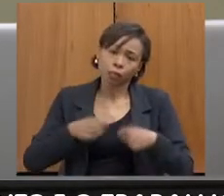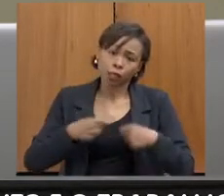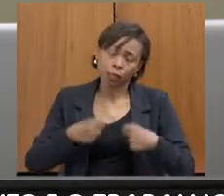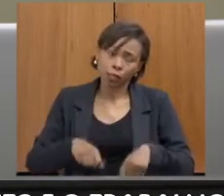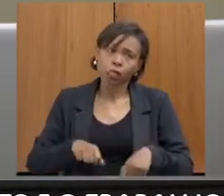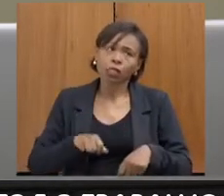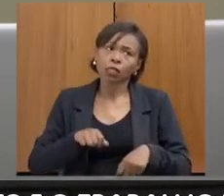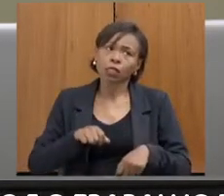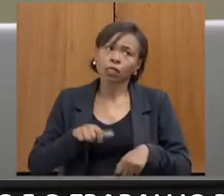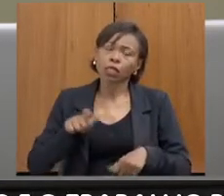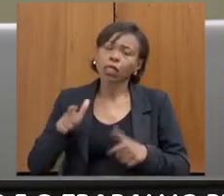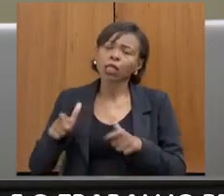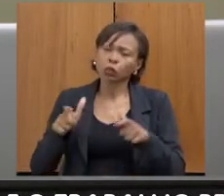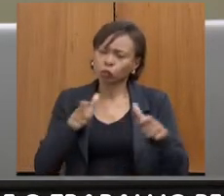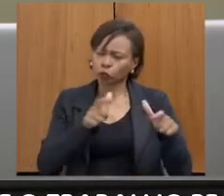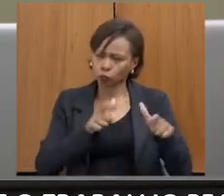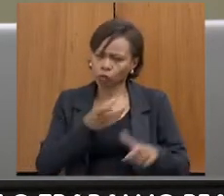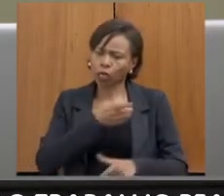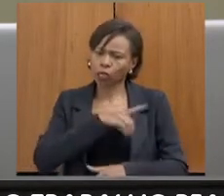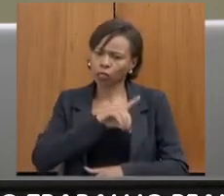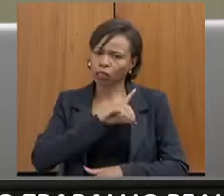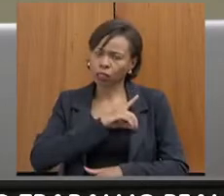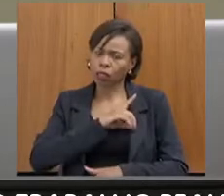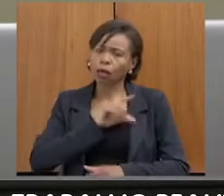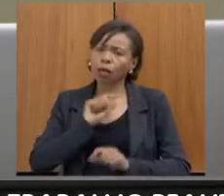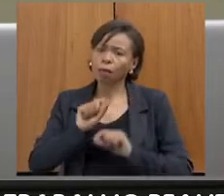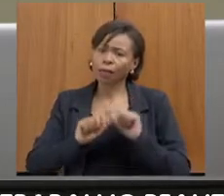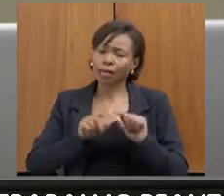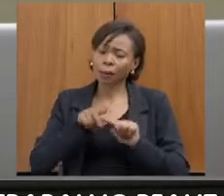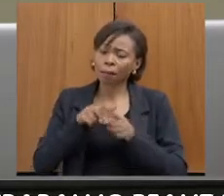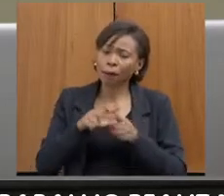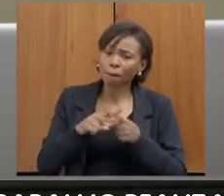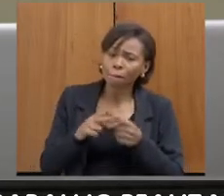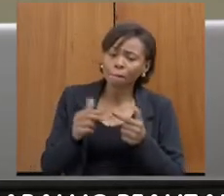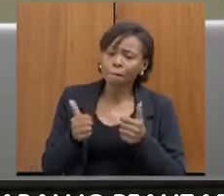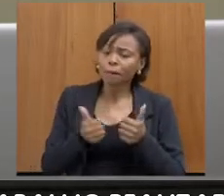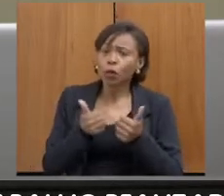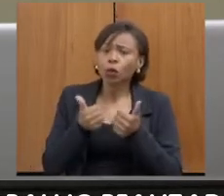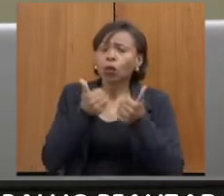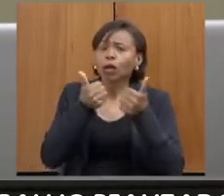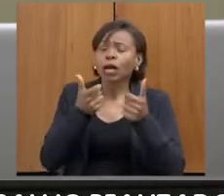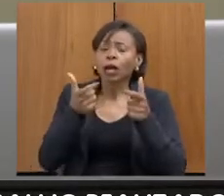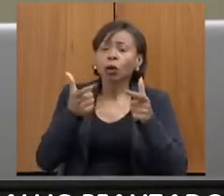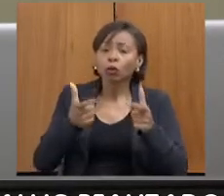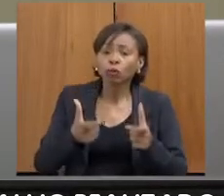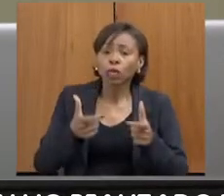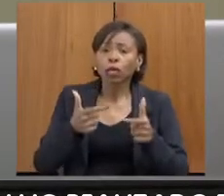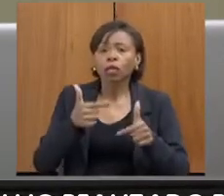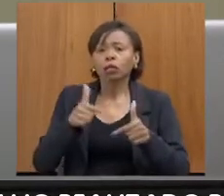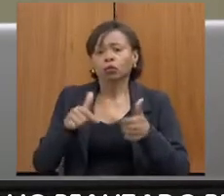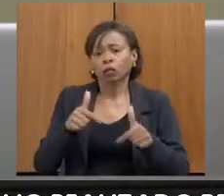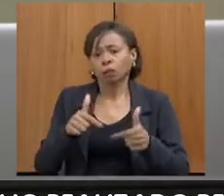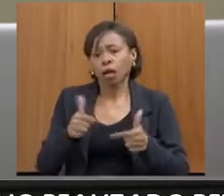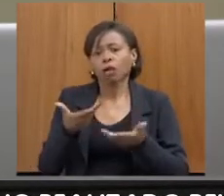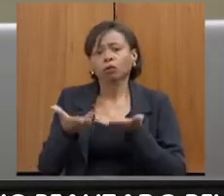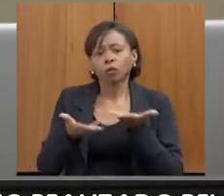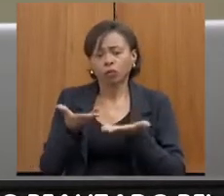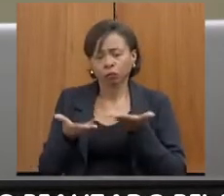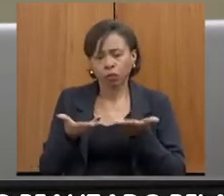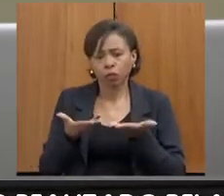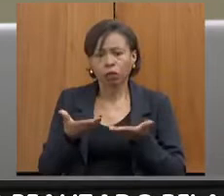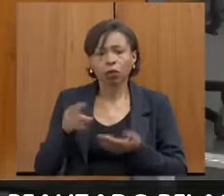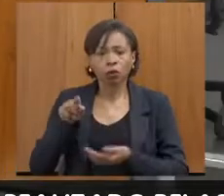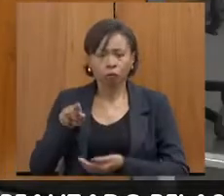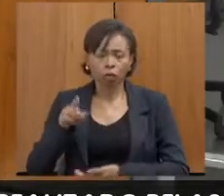nos diversos locais para a melhoria das condições de trabalho e de atendimento? Vamos começar com a